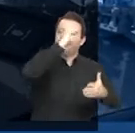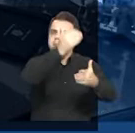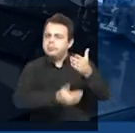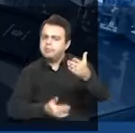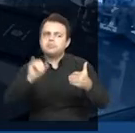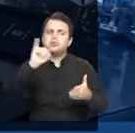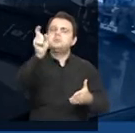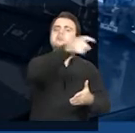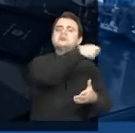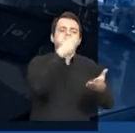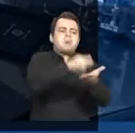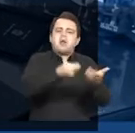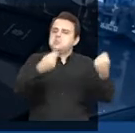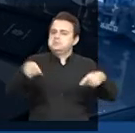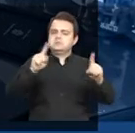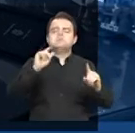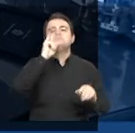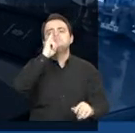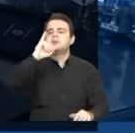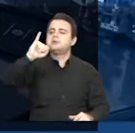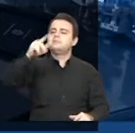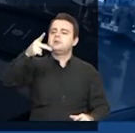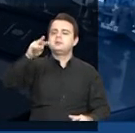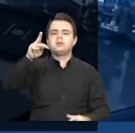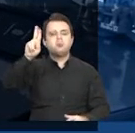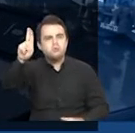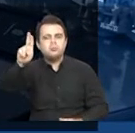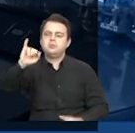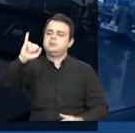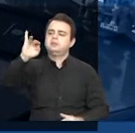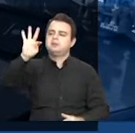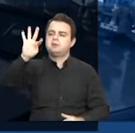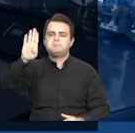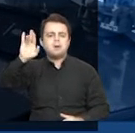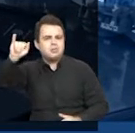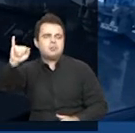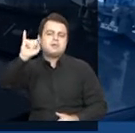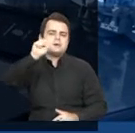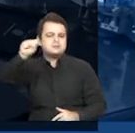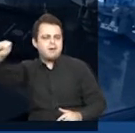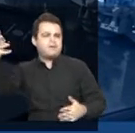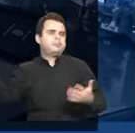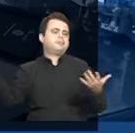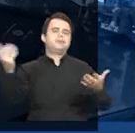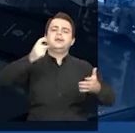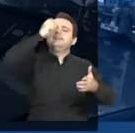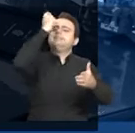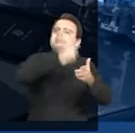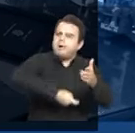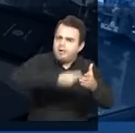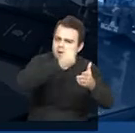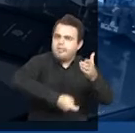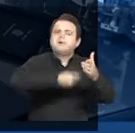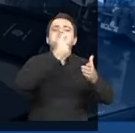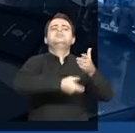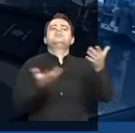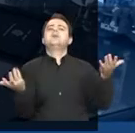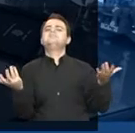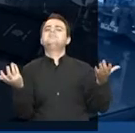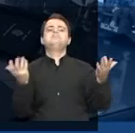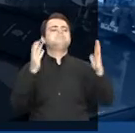isenções sobre impostos municipais como IPTU, ITBI e ISS, além de taxas municipais,